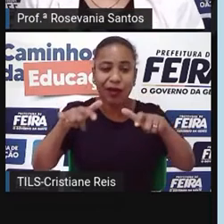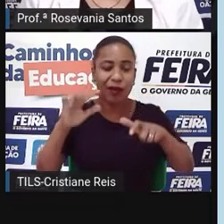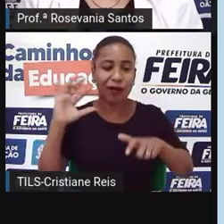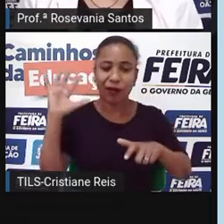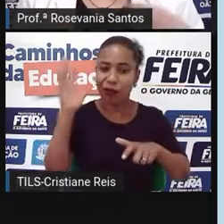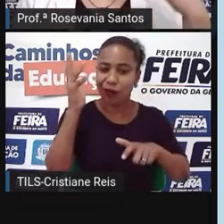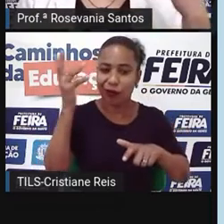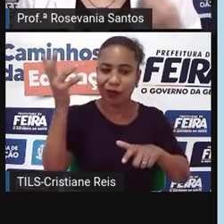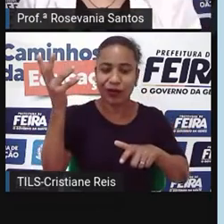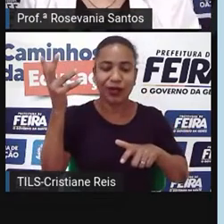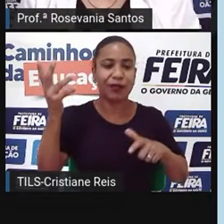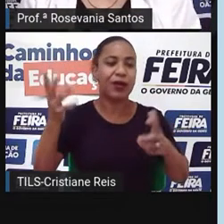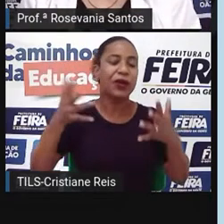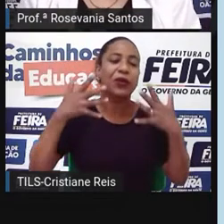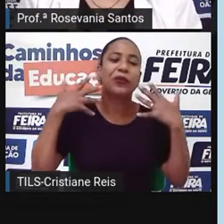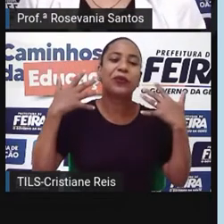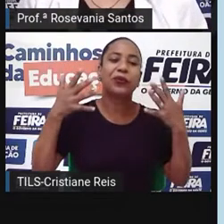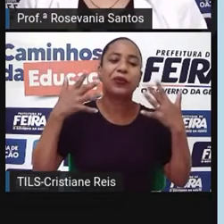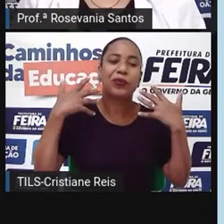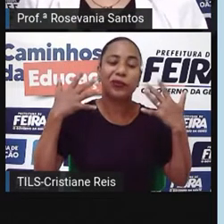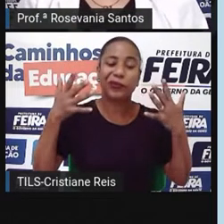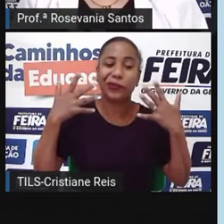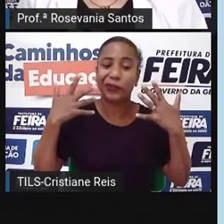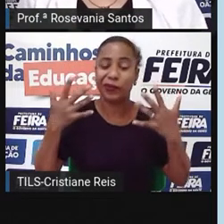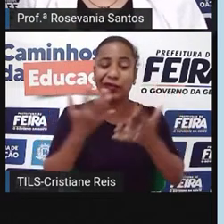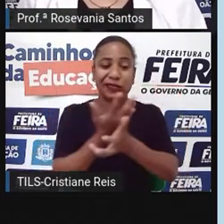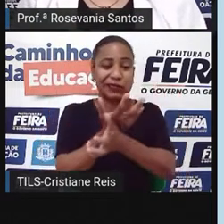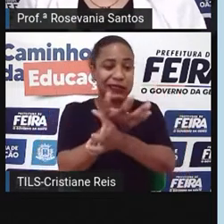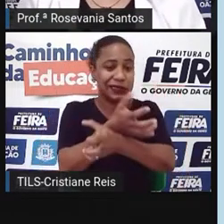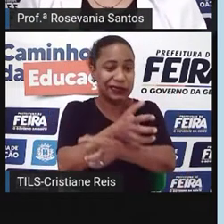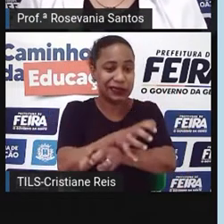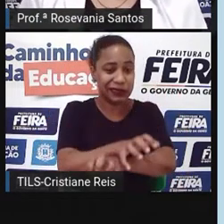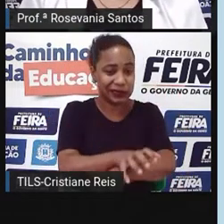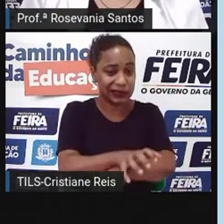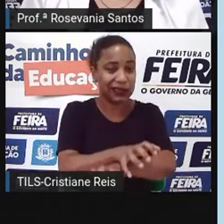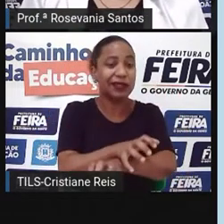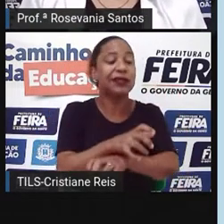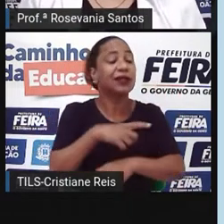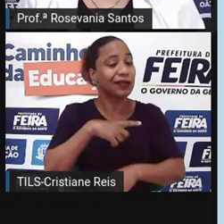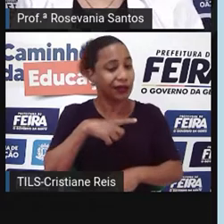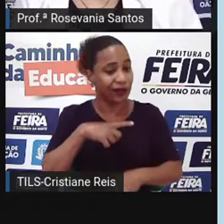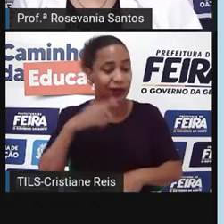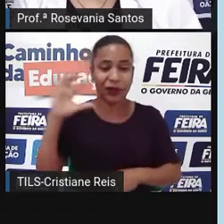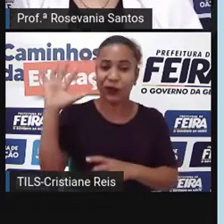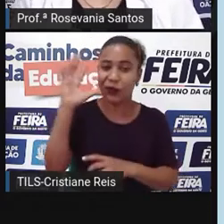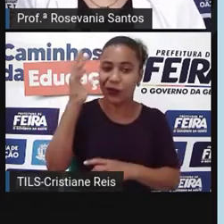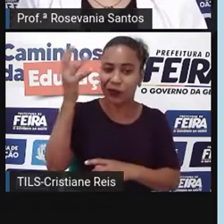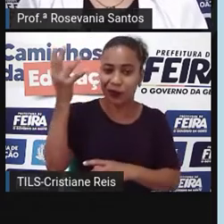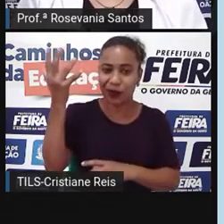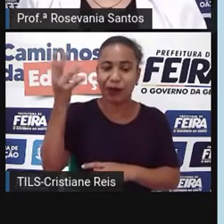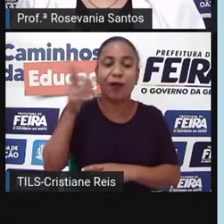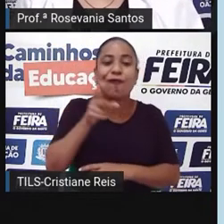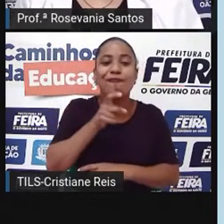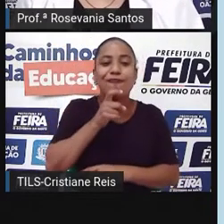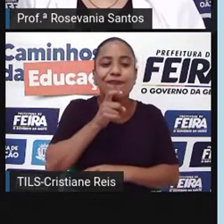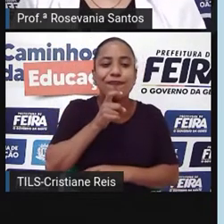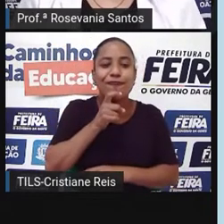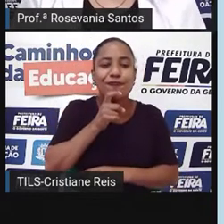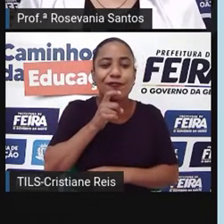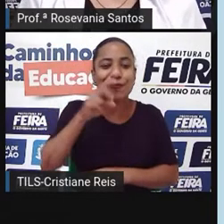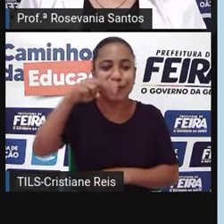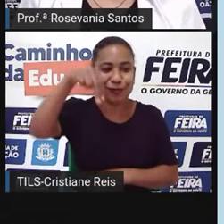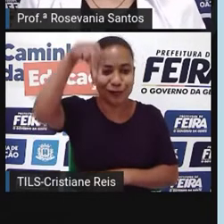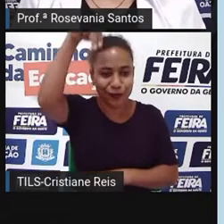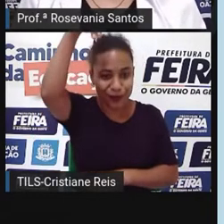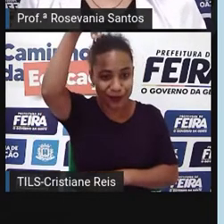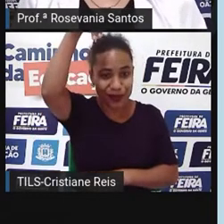semiárido, área de desertos, então, a gente vai desde os climas mais frios ao norte, até os climas mais